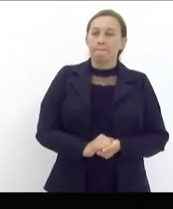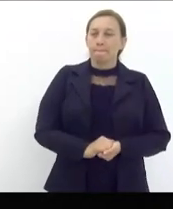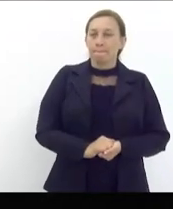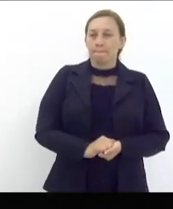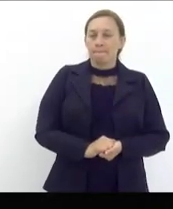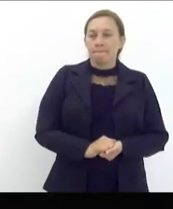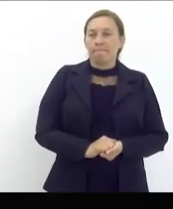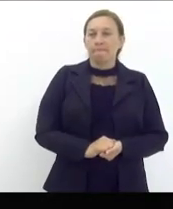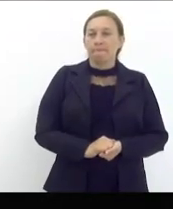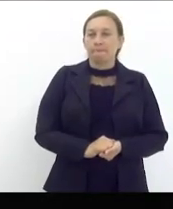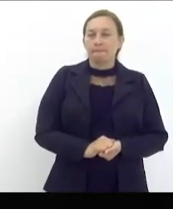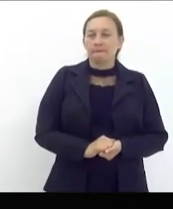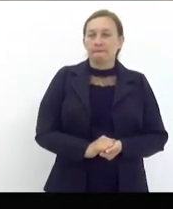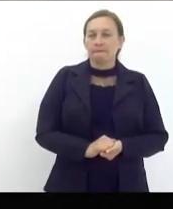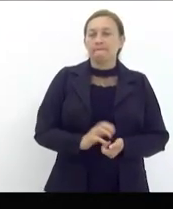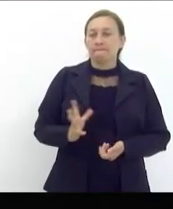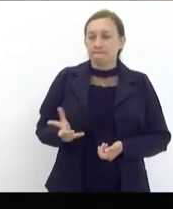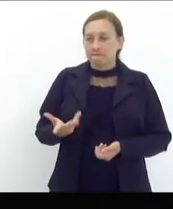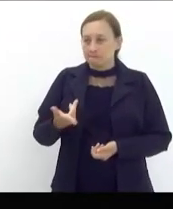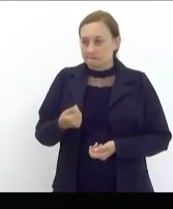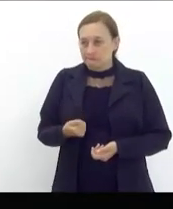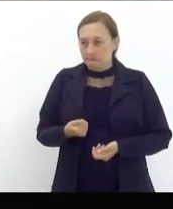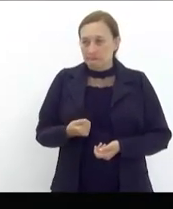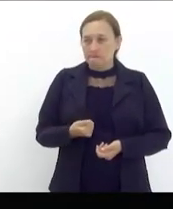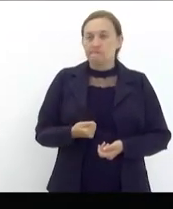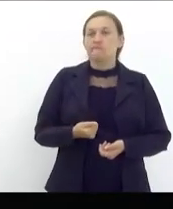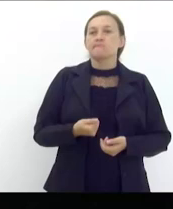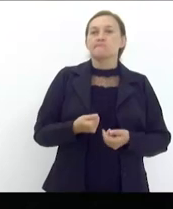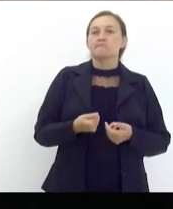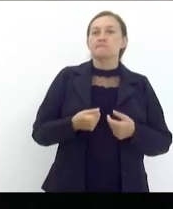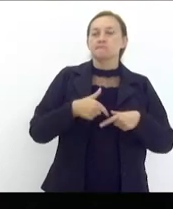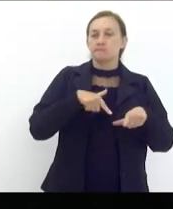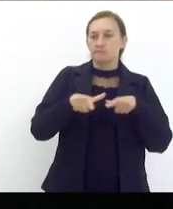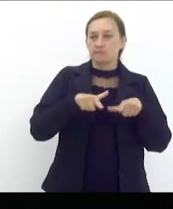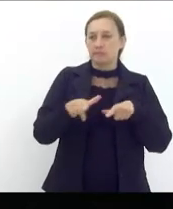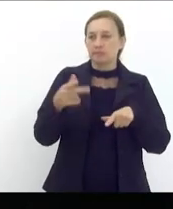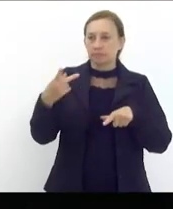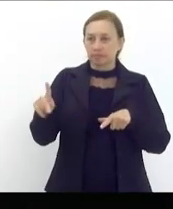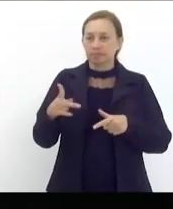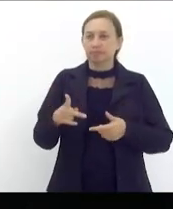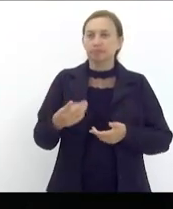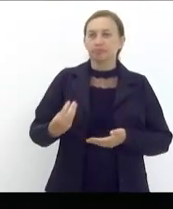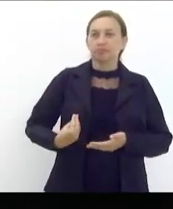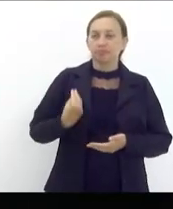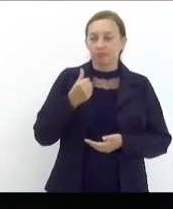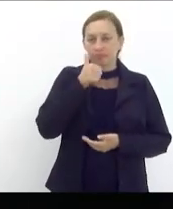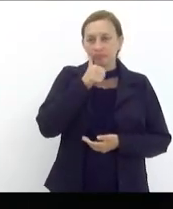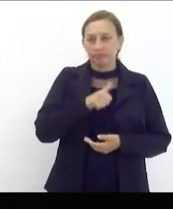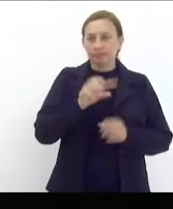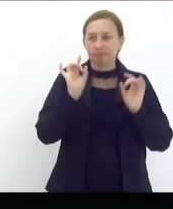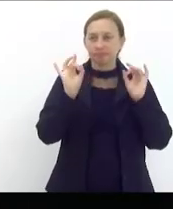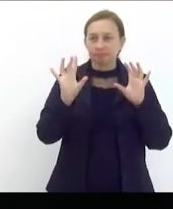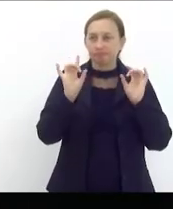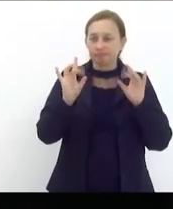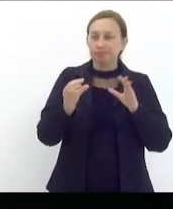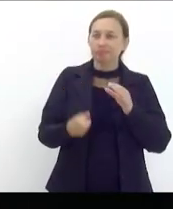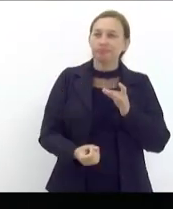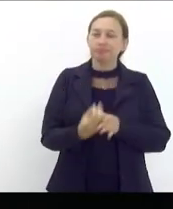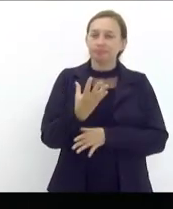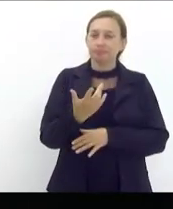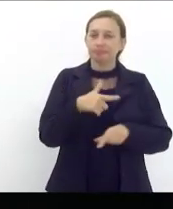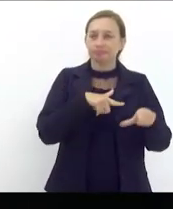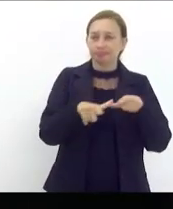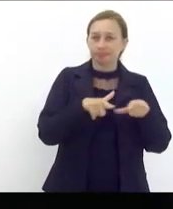de fazer políticas mais eficazes e mais qualificadas para a vida dessas mulheres em especial para a produção de